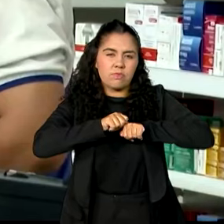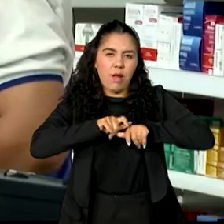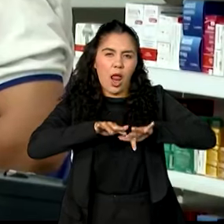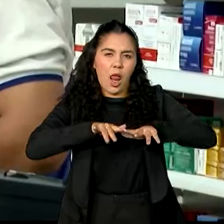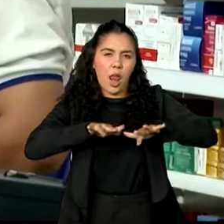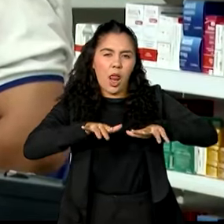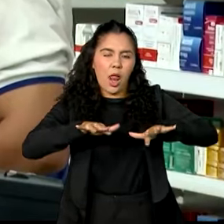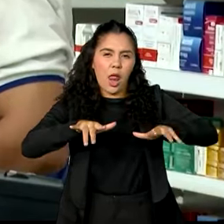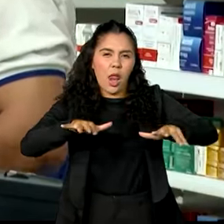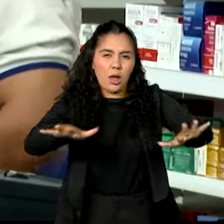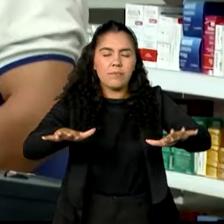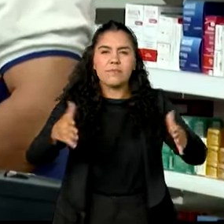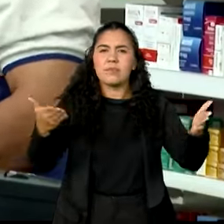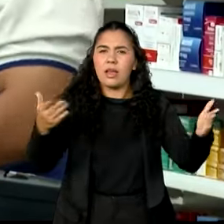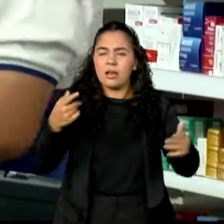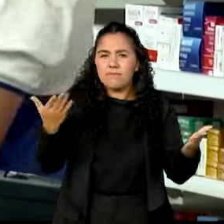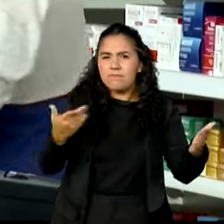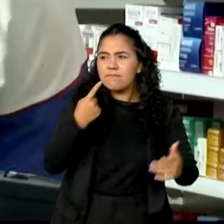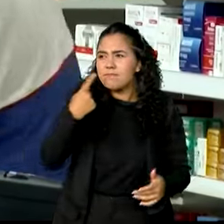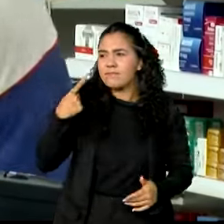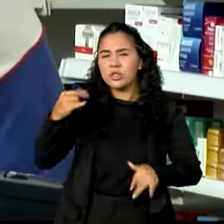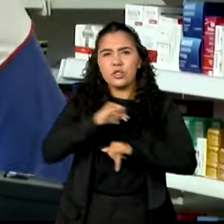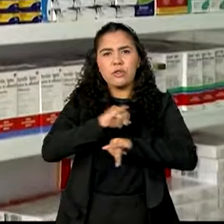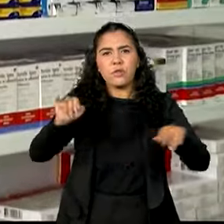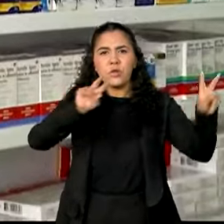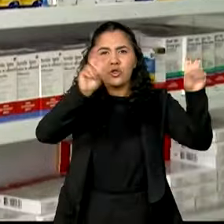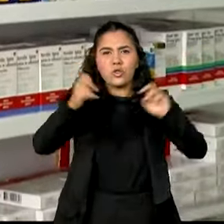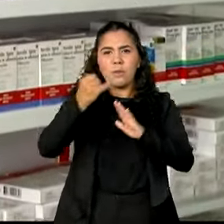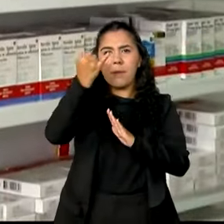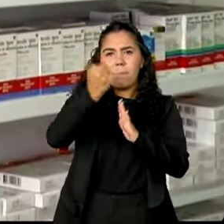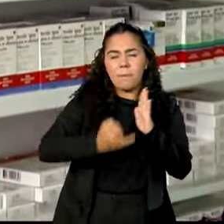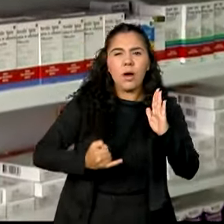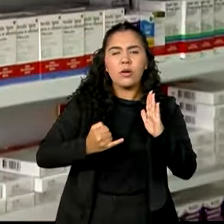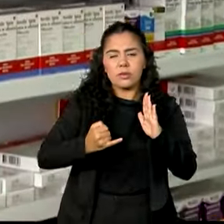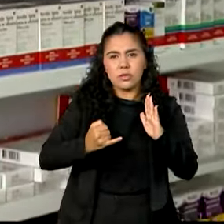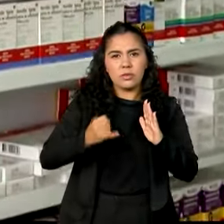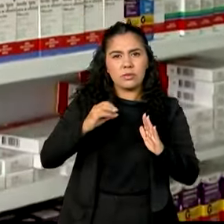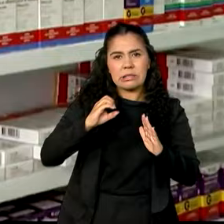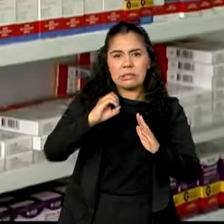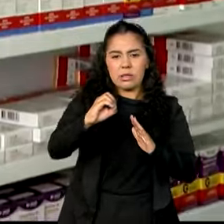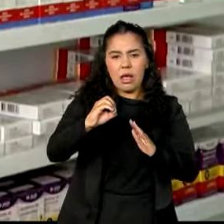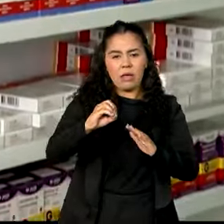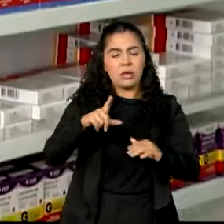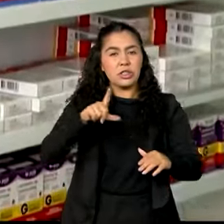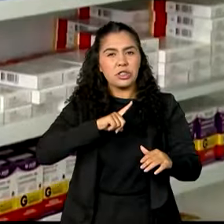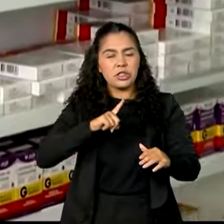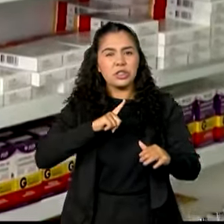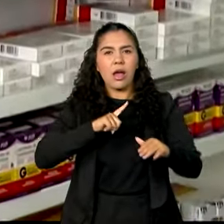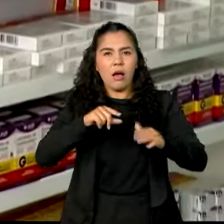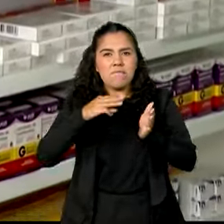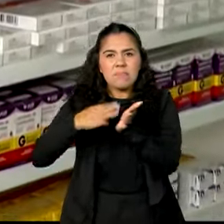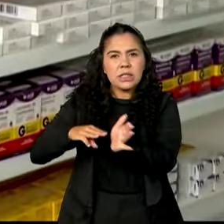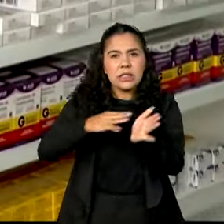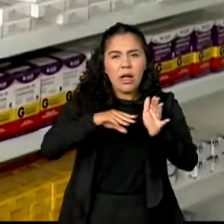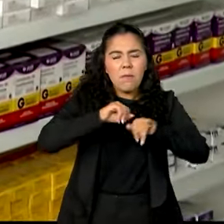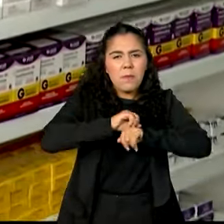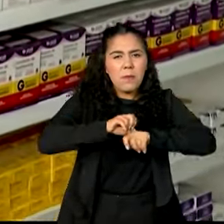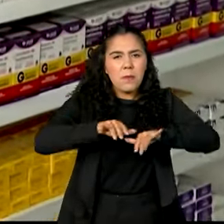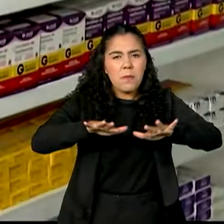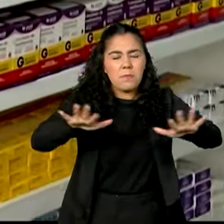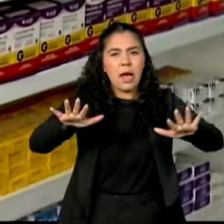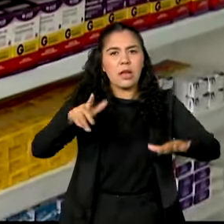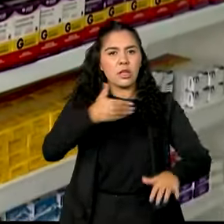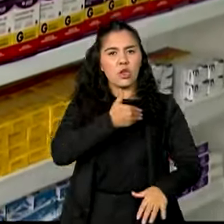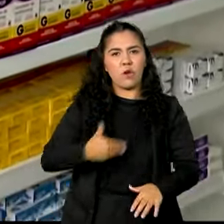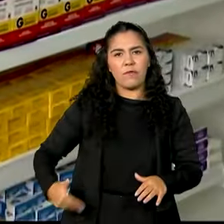fim da isenção de impostos para medicamentos importados. Mensagens falsas diziam que o governo não manteria essa isenção,